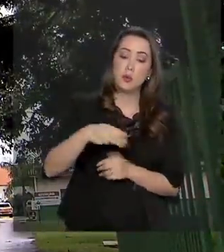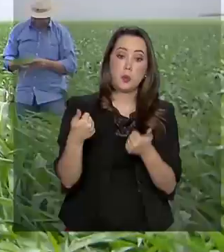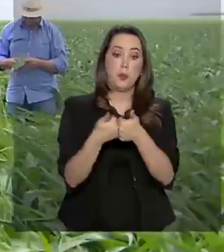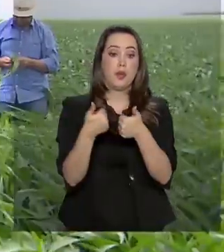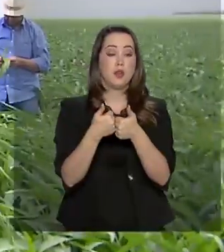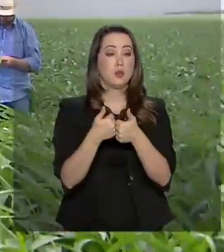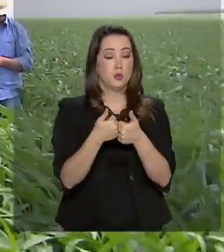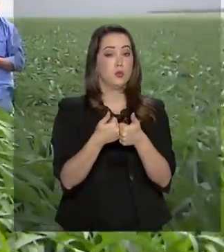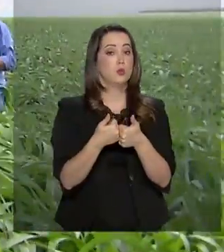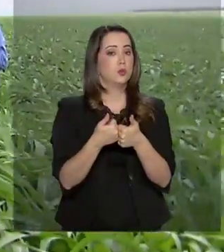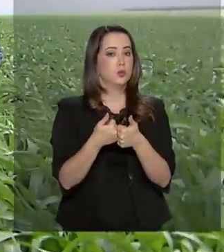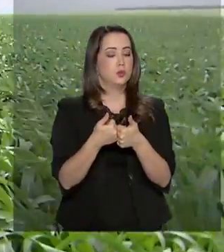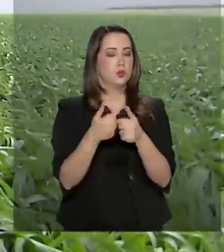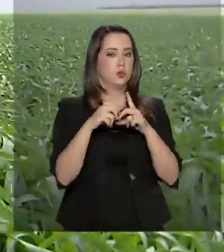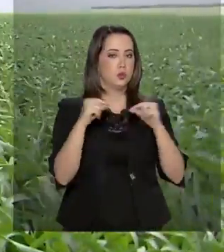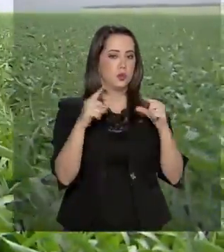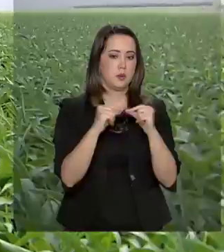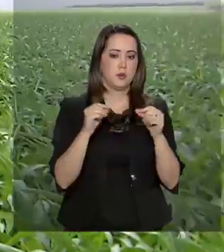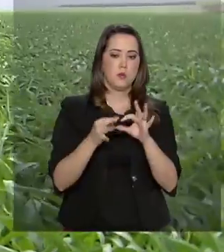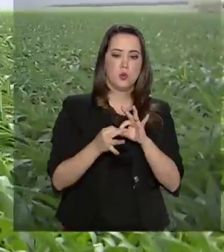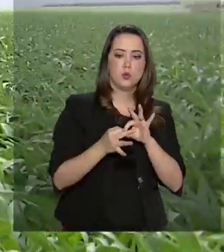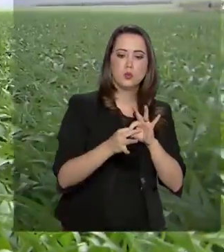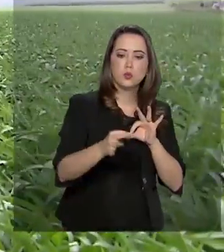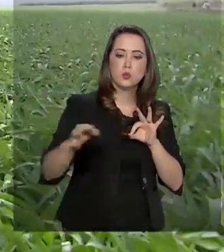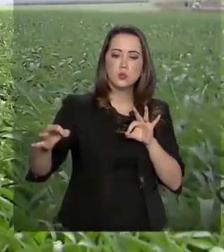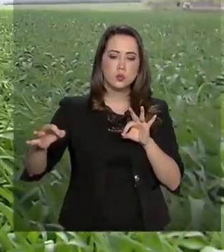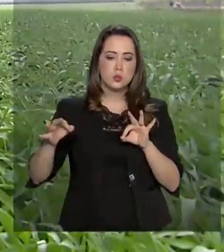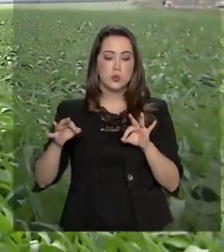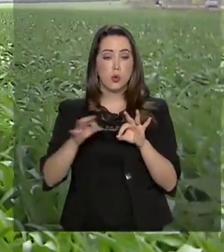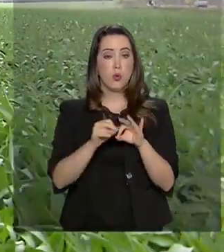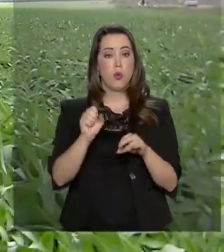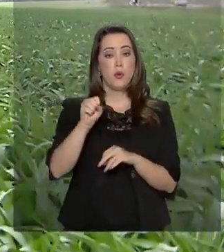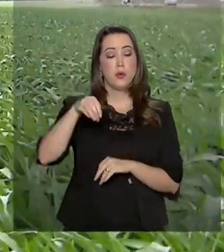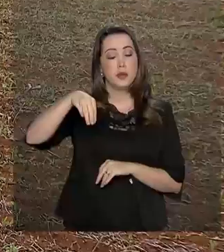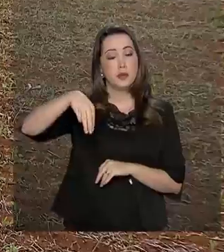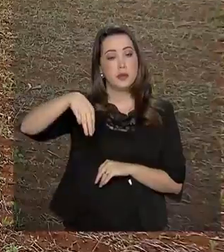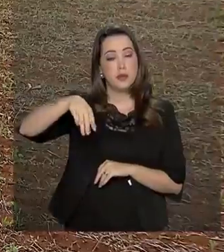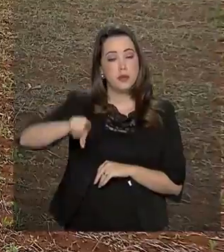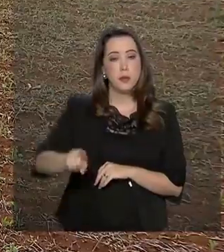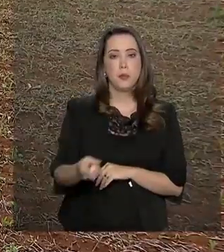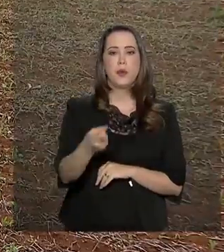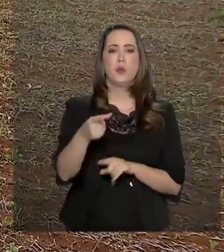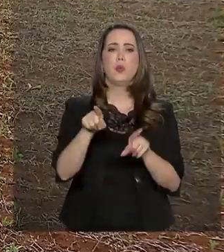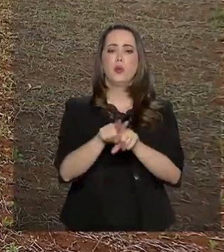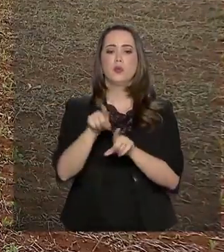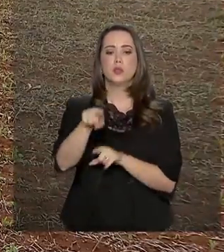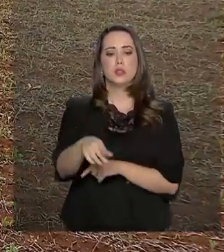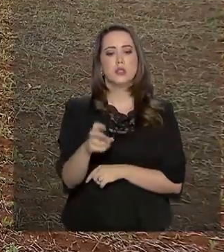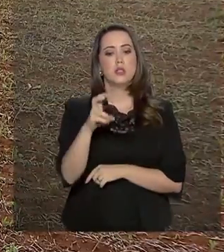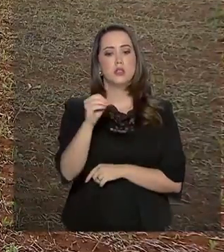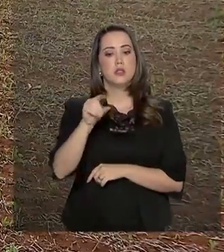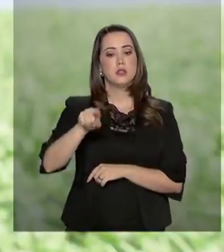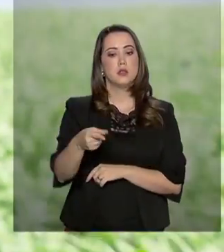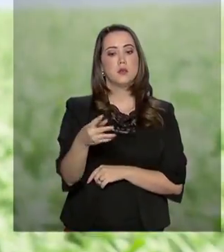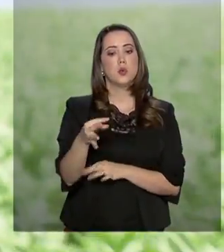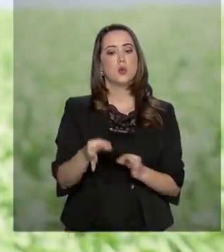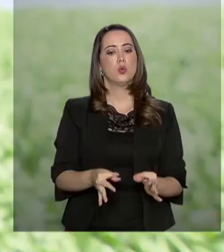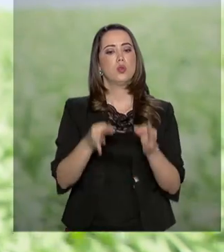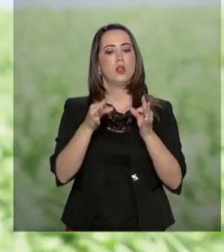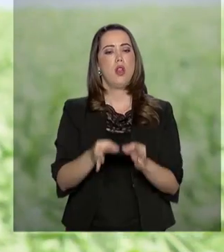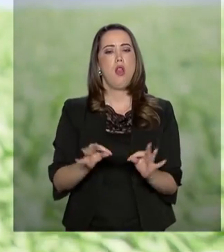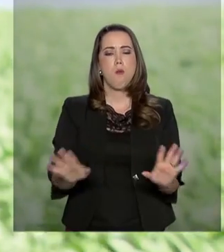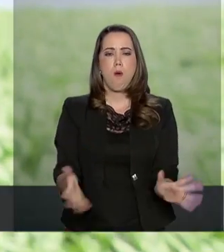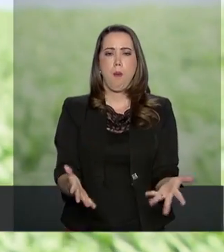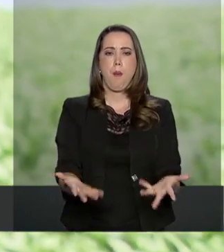Brasília. Numa área de 80 mil hectares, eles produzem por ano 500 mil toneladas de grão. Eu